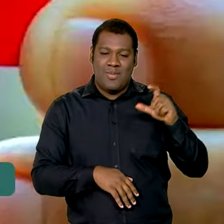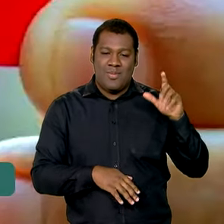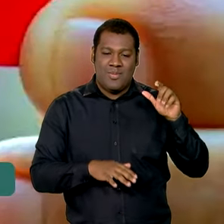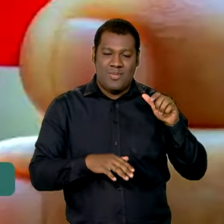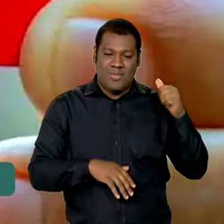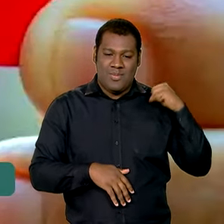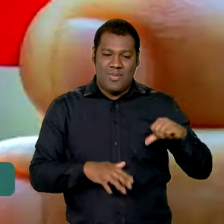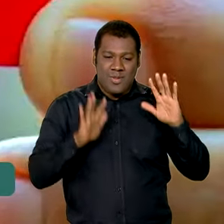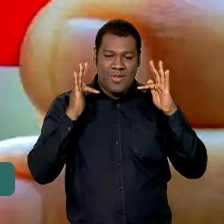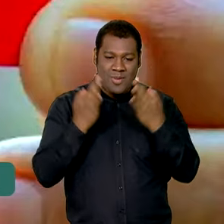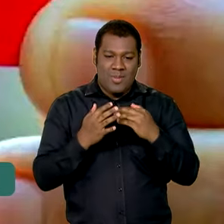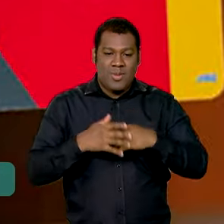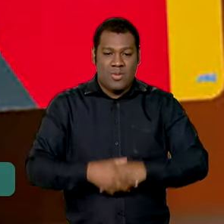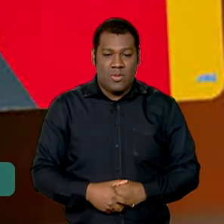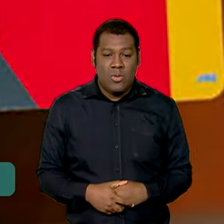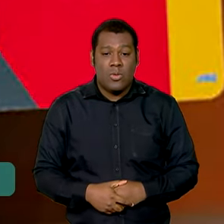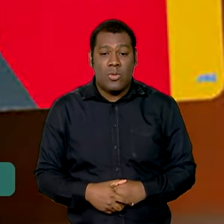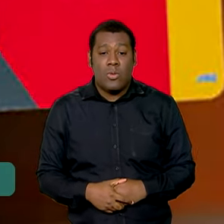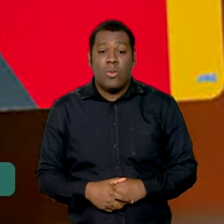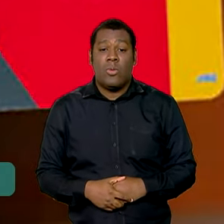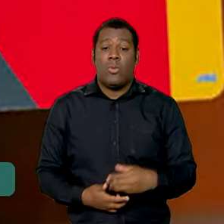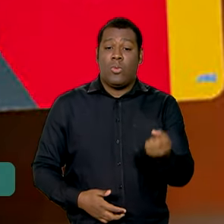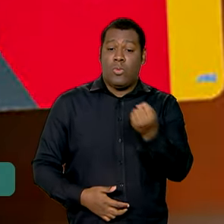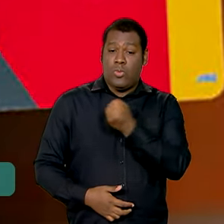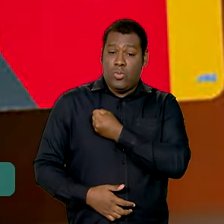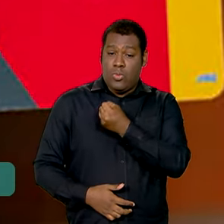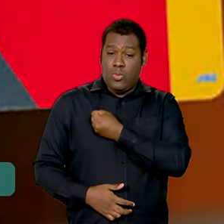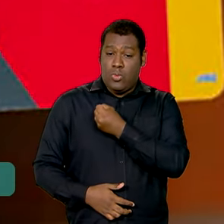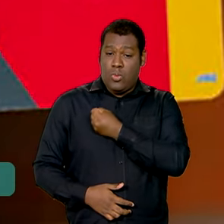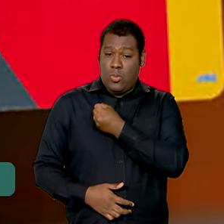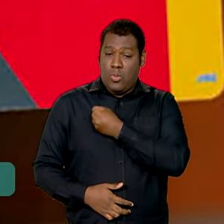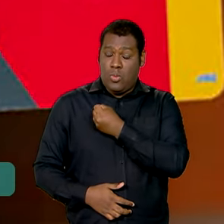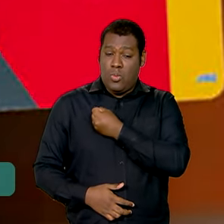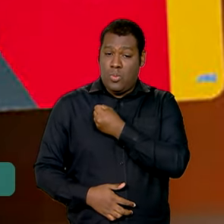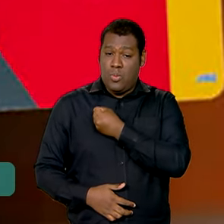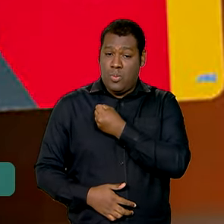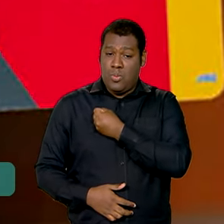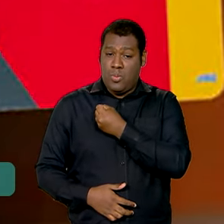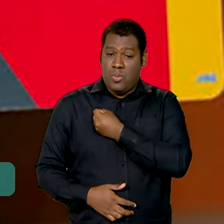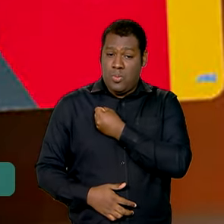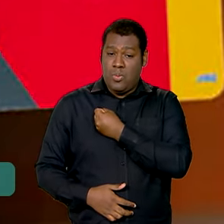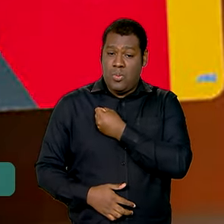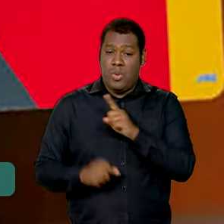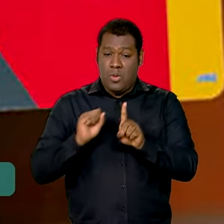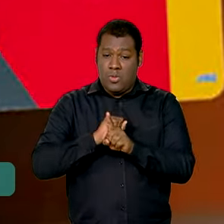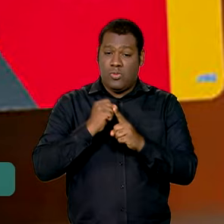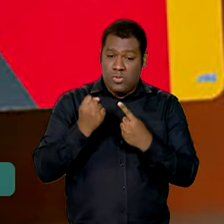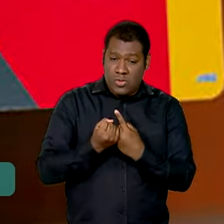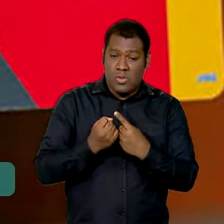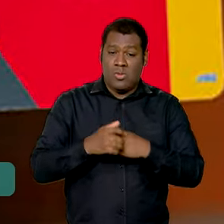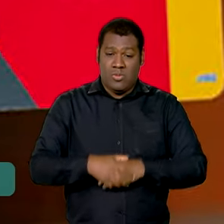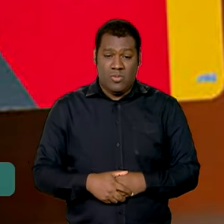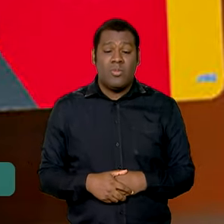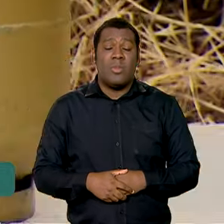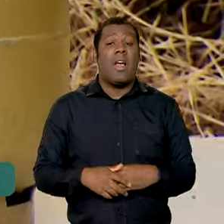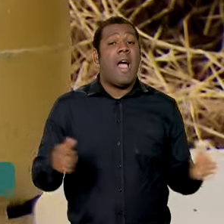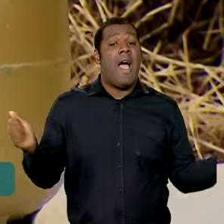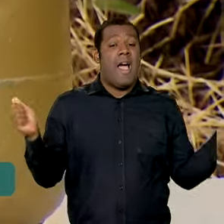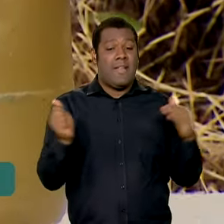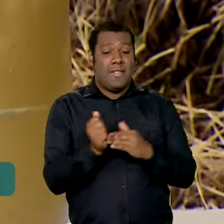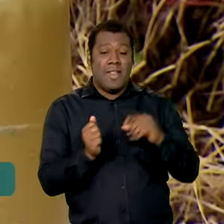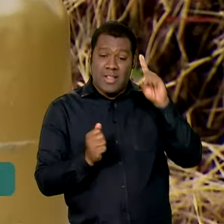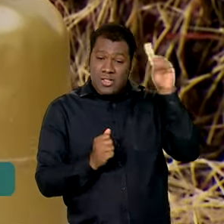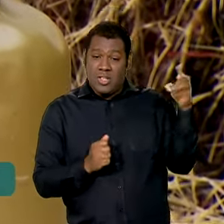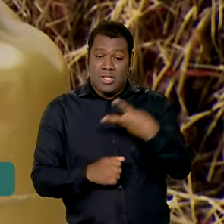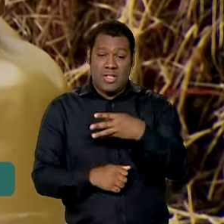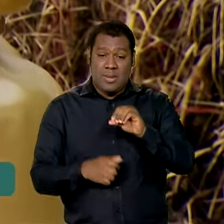pagamento obedece ao final do número de identificação social de cada um dos beneficiários e segue até o dia 30. Em